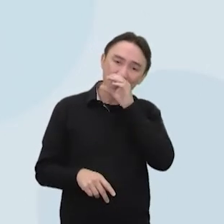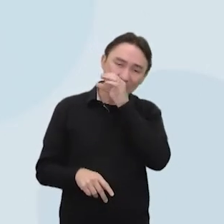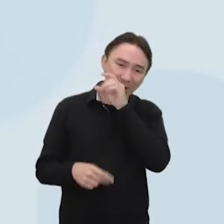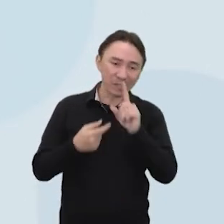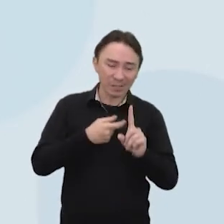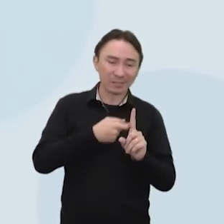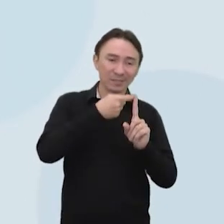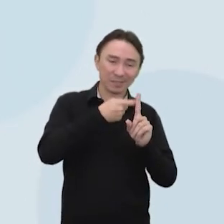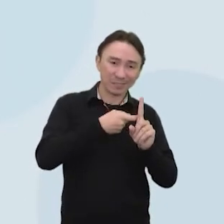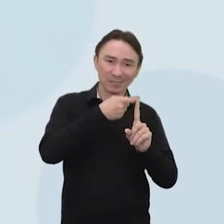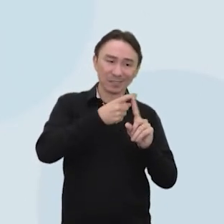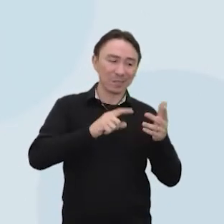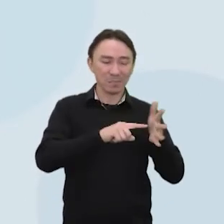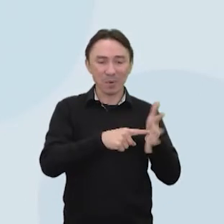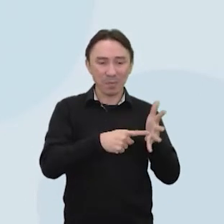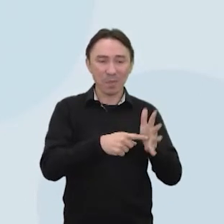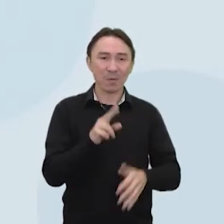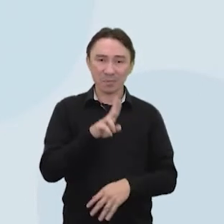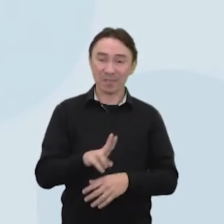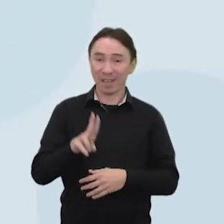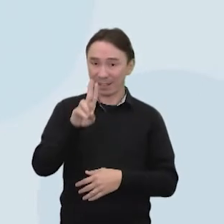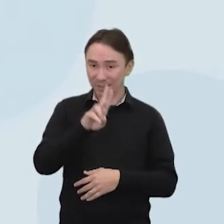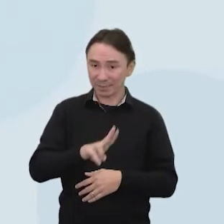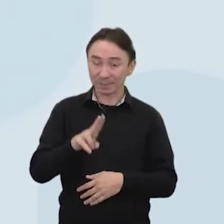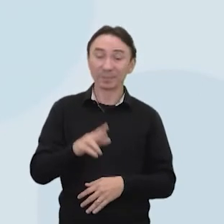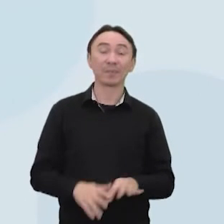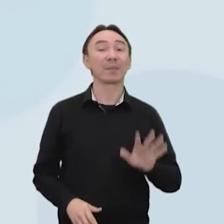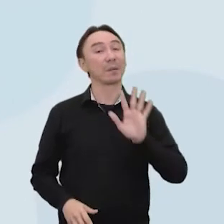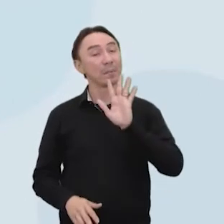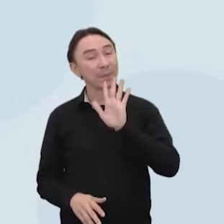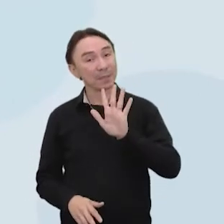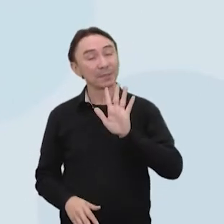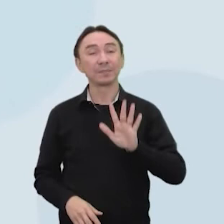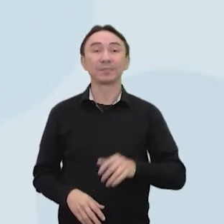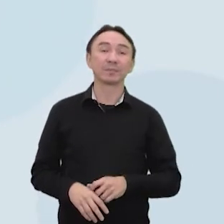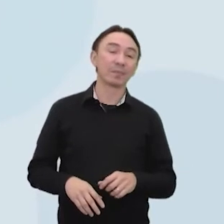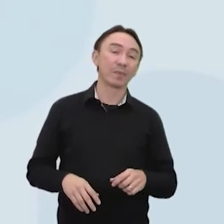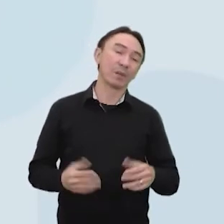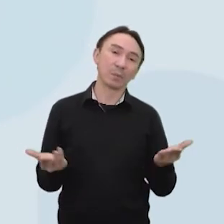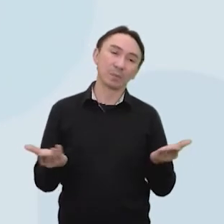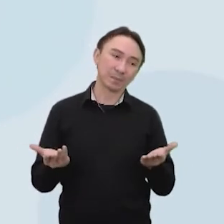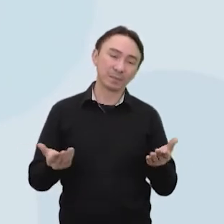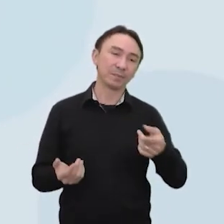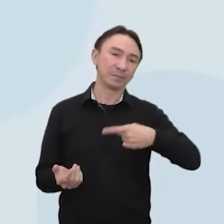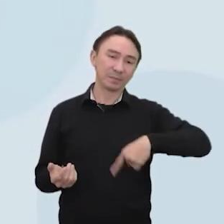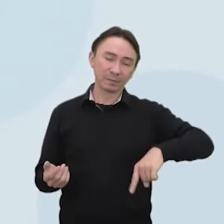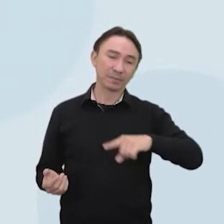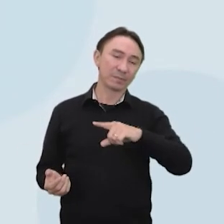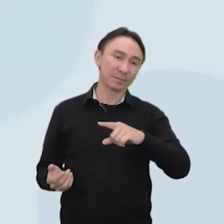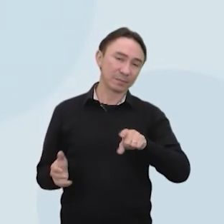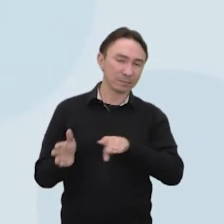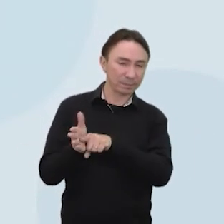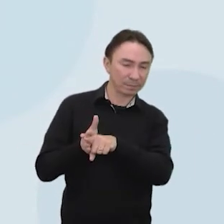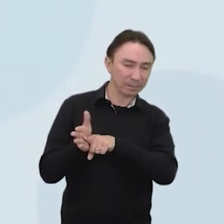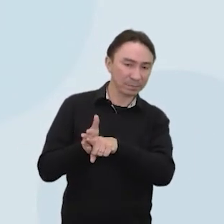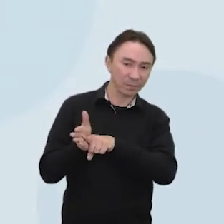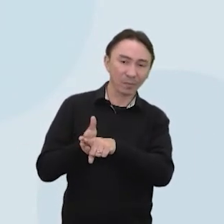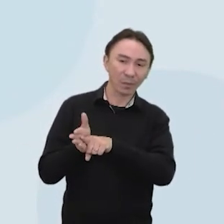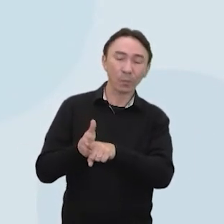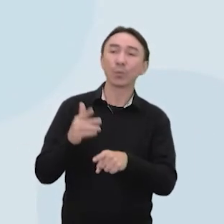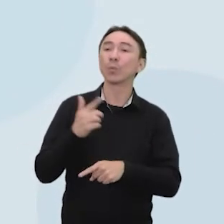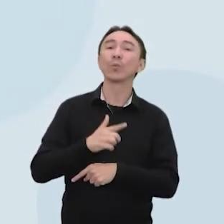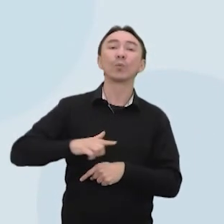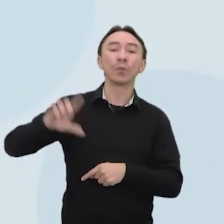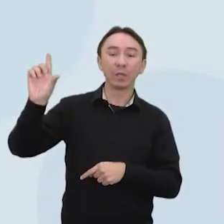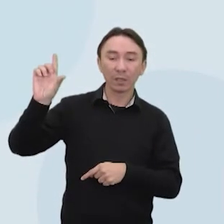nessa atividade, o que nós queremos, então, é investigar outra, né, outra fonte, as especificidades de uma outra